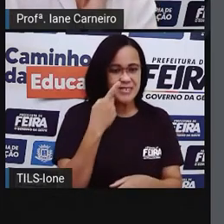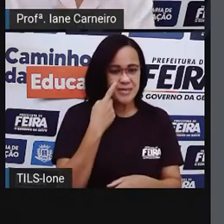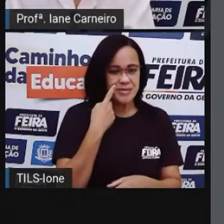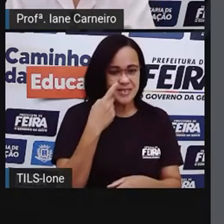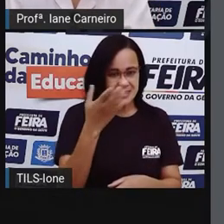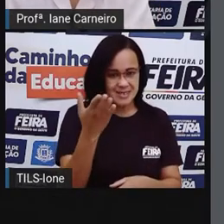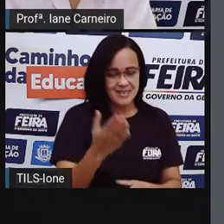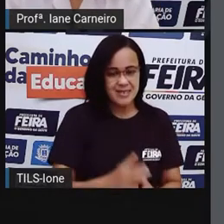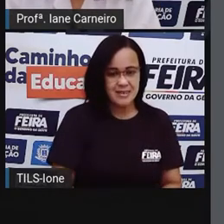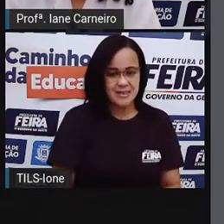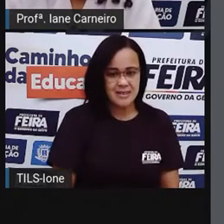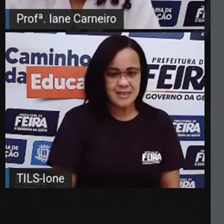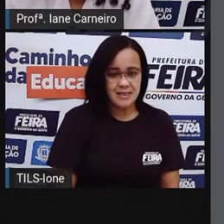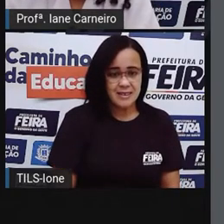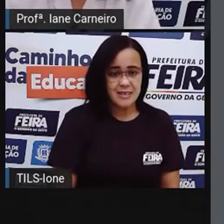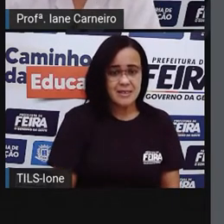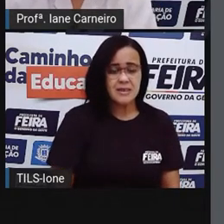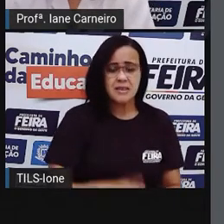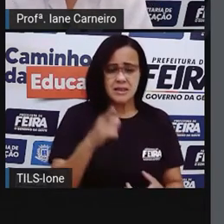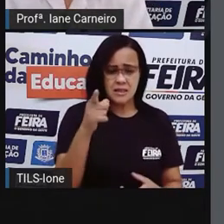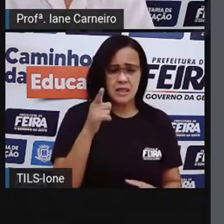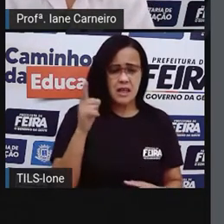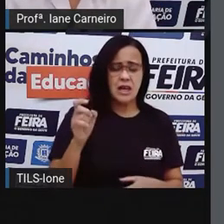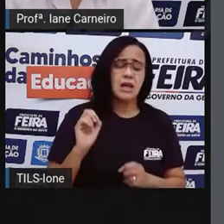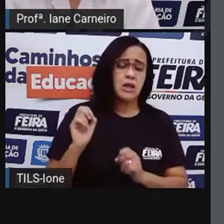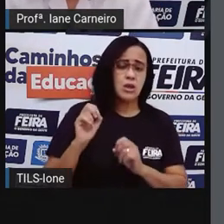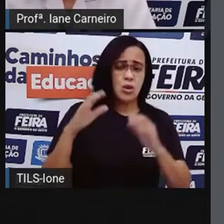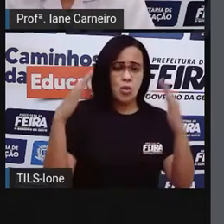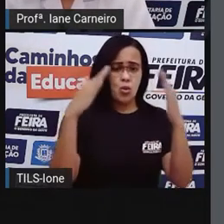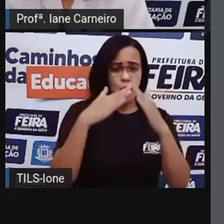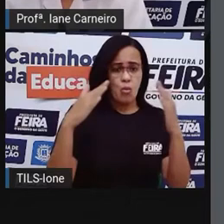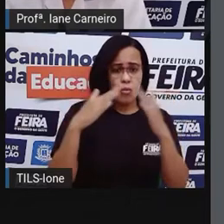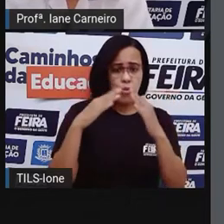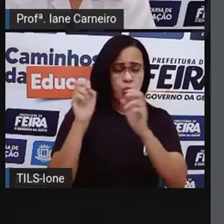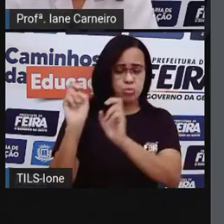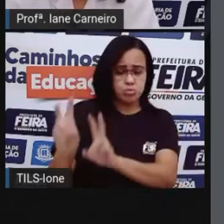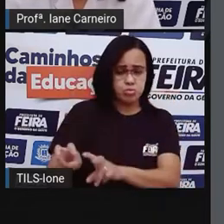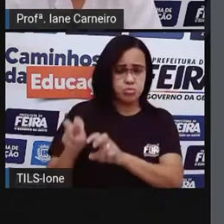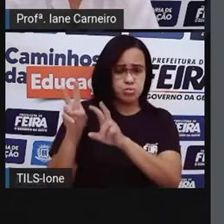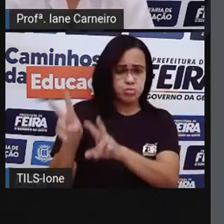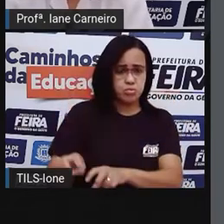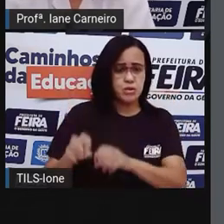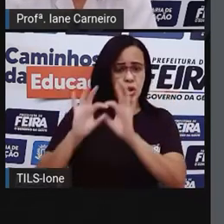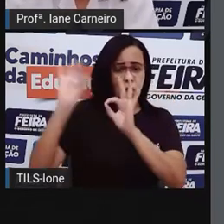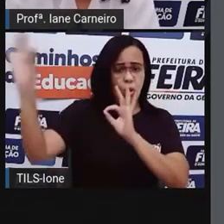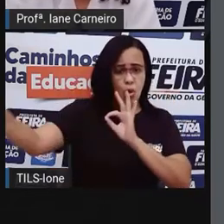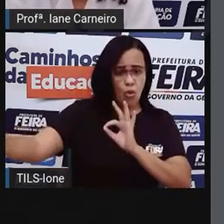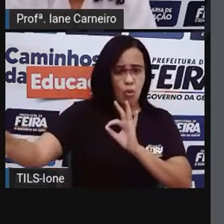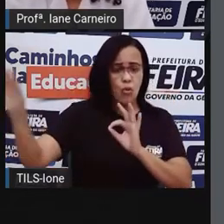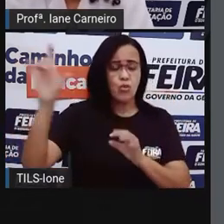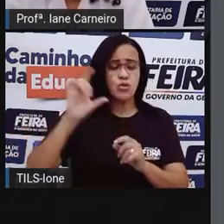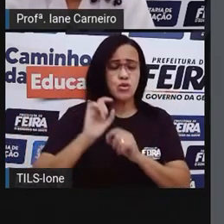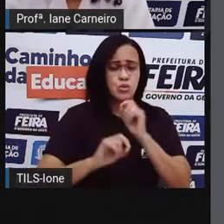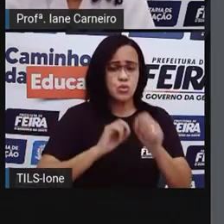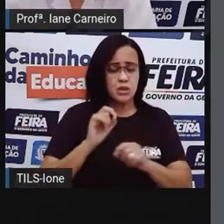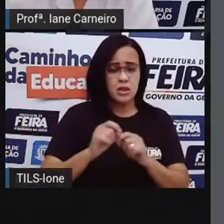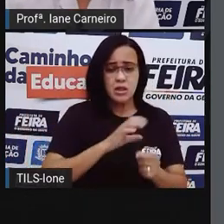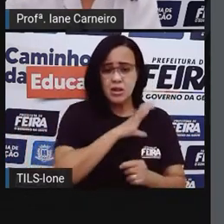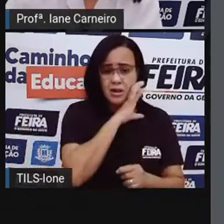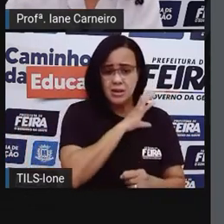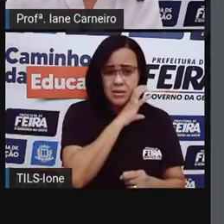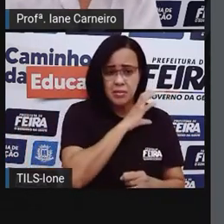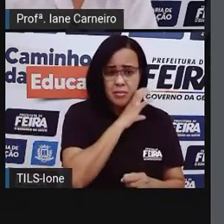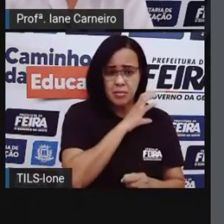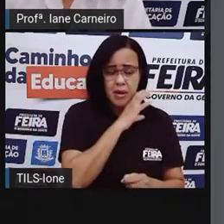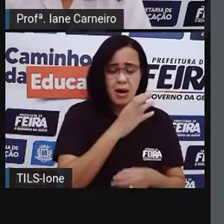Em um sítio distante daqui, os bichos viviam livres e bem satisfeitos da vida. Um